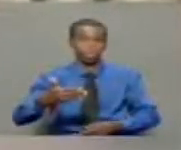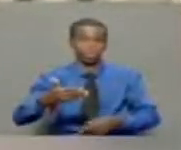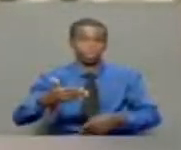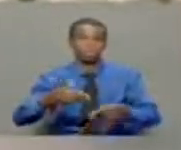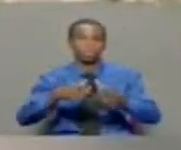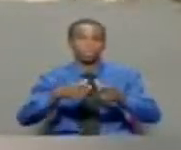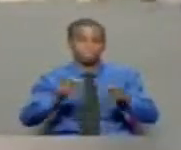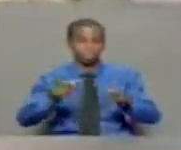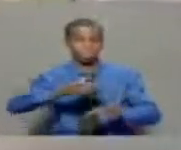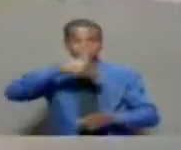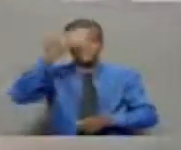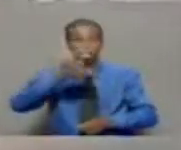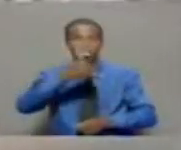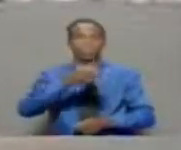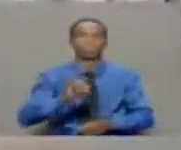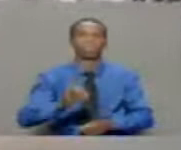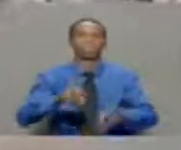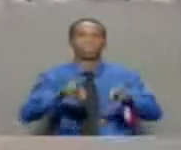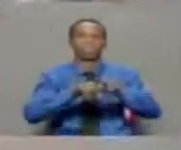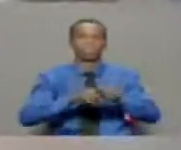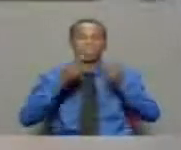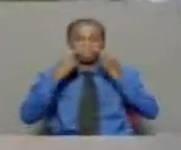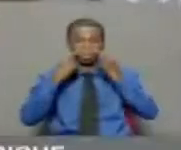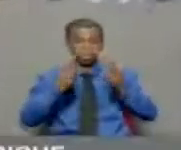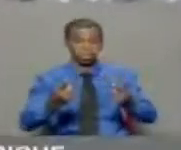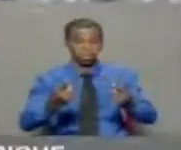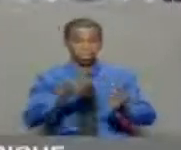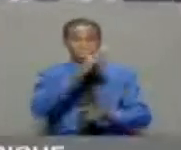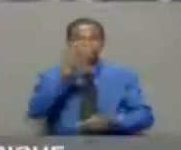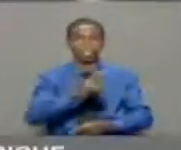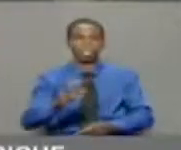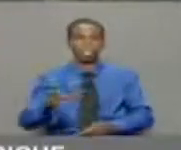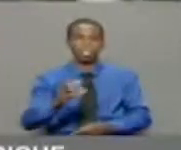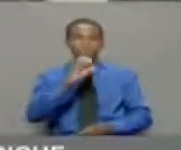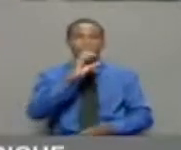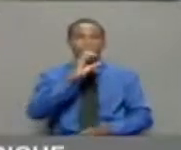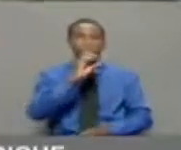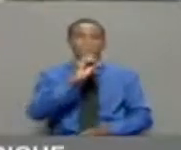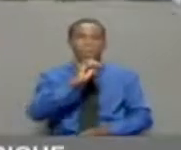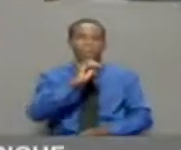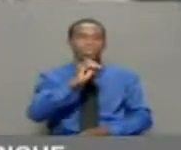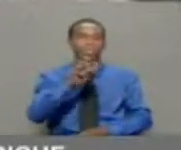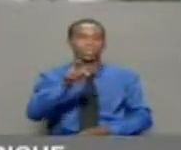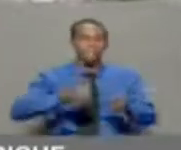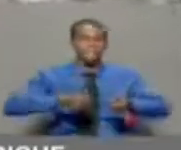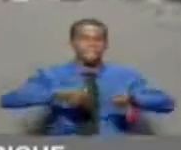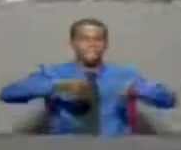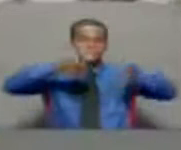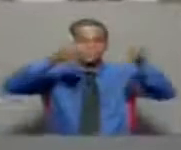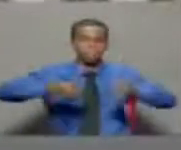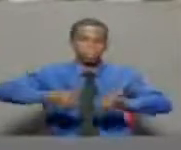centralidade do Zango Zero, denominada Vida Pacífica, composta por 24 edifícios,